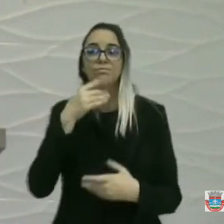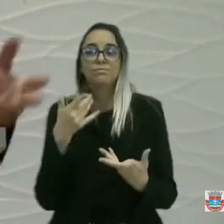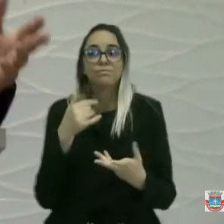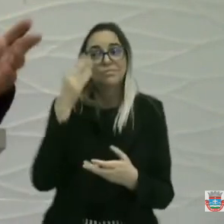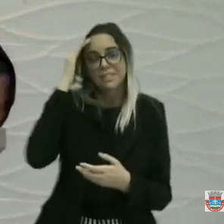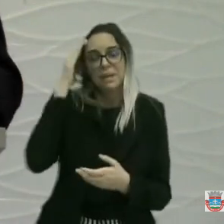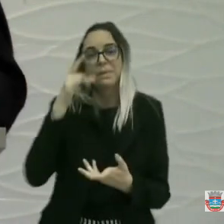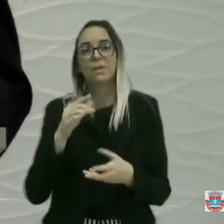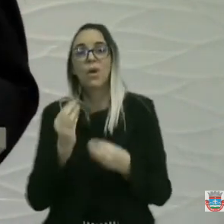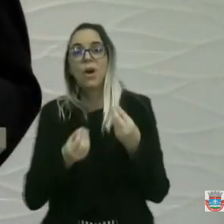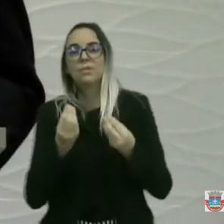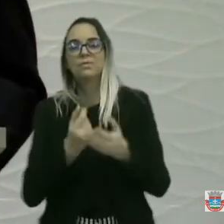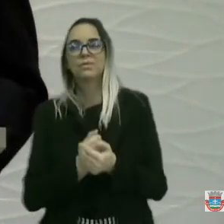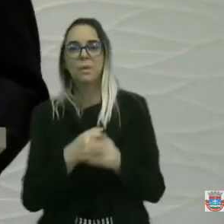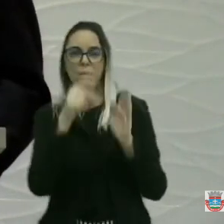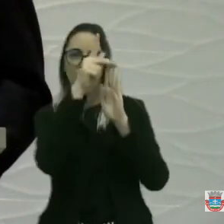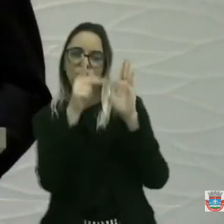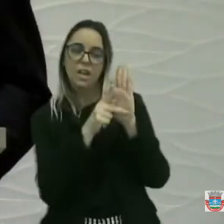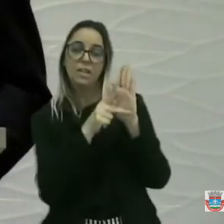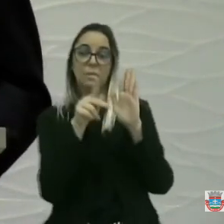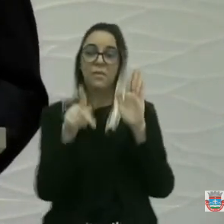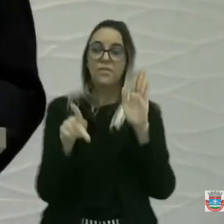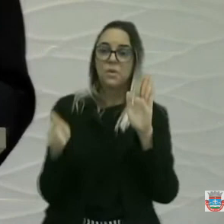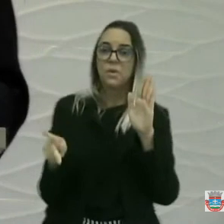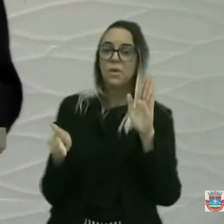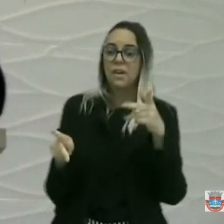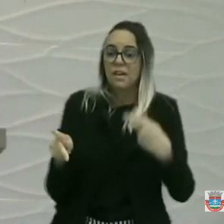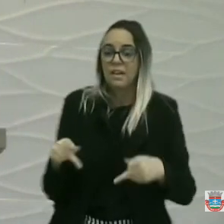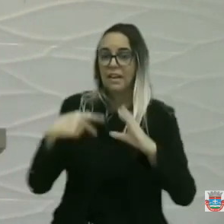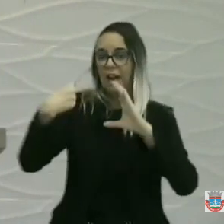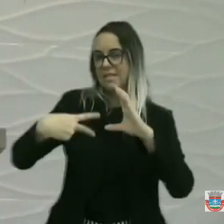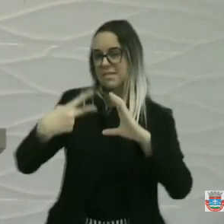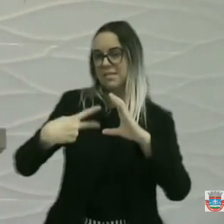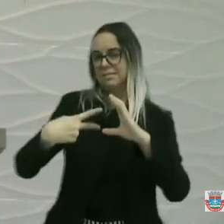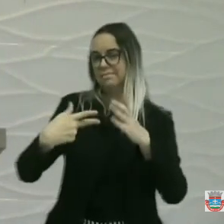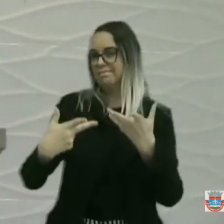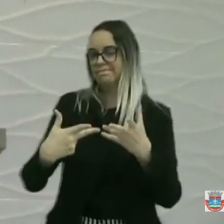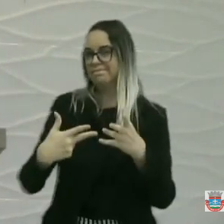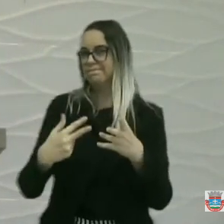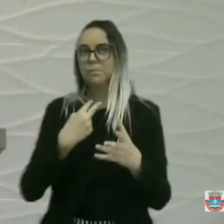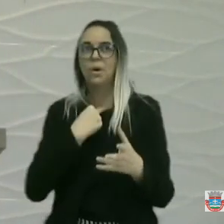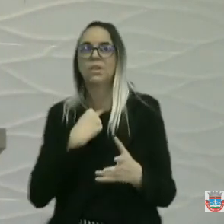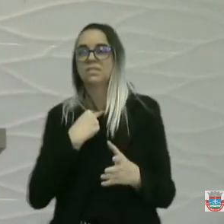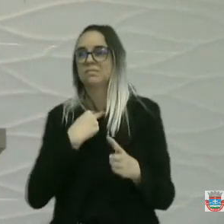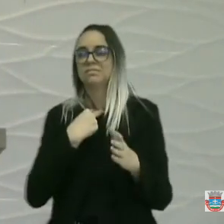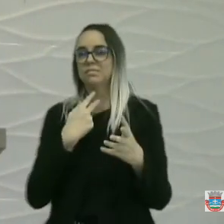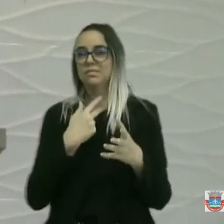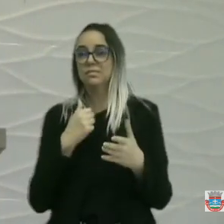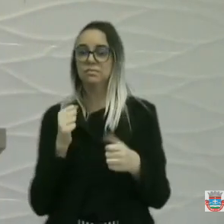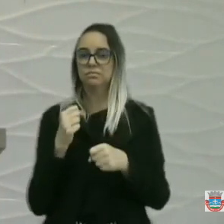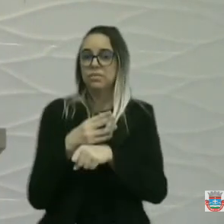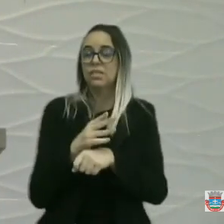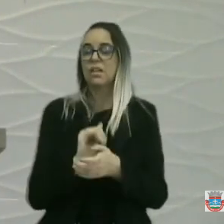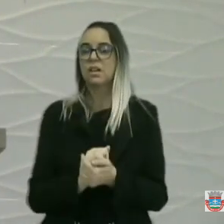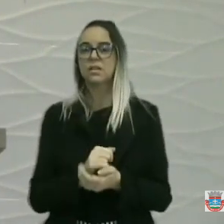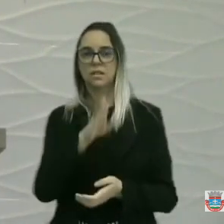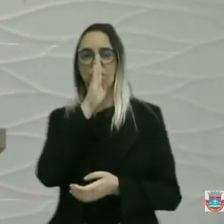O projeto dos professores que estão nesta casa devia ser tramitado, ser debatido.